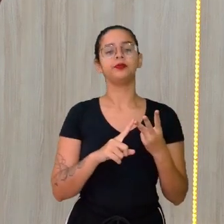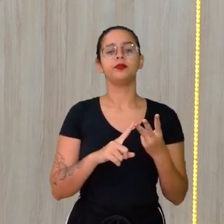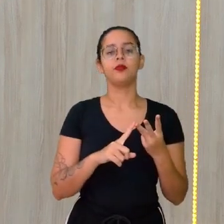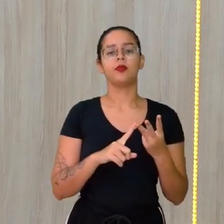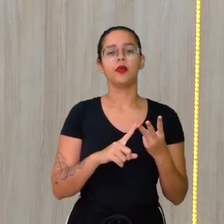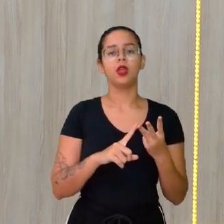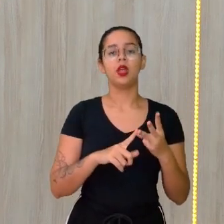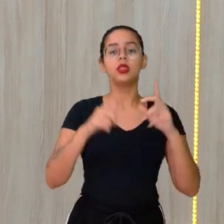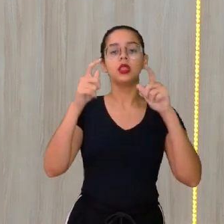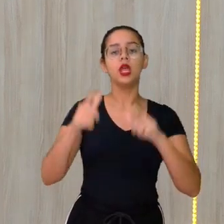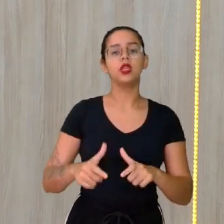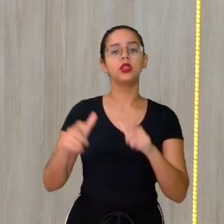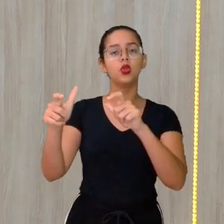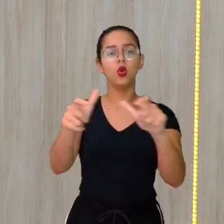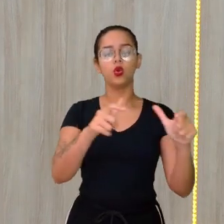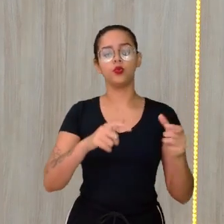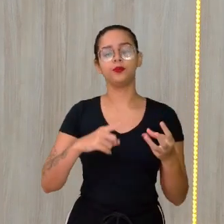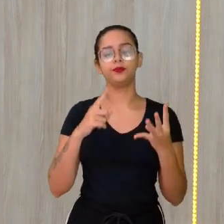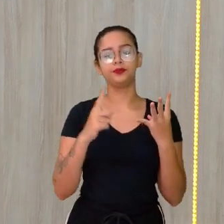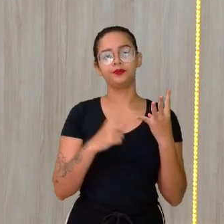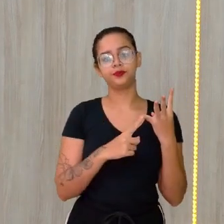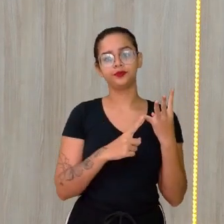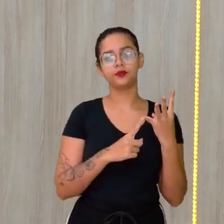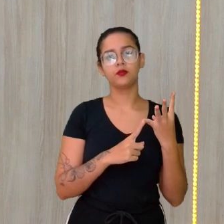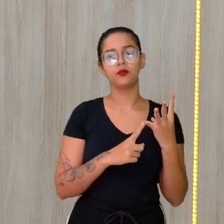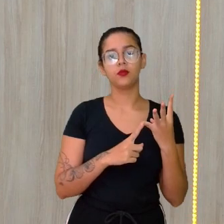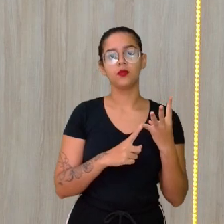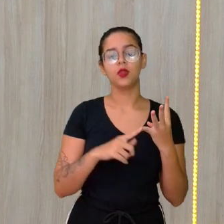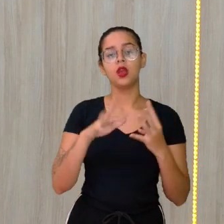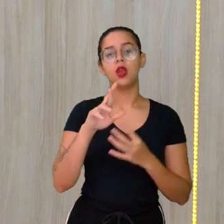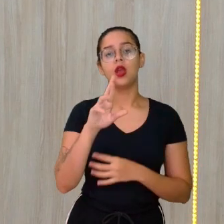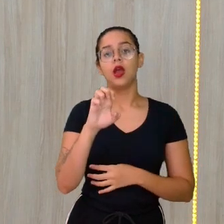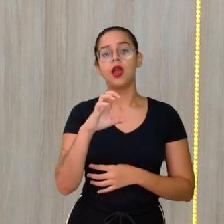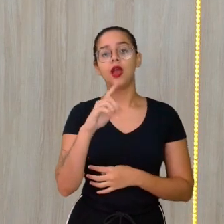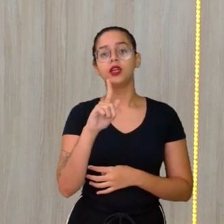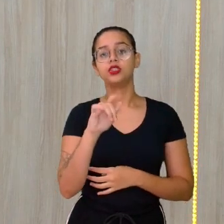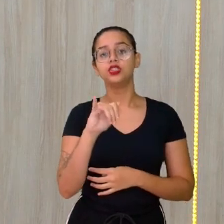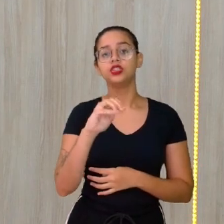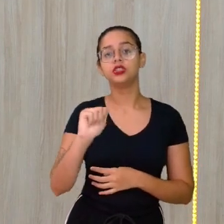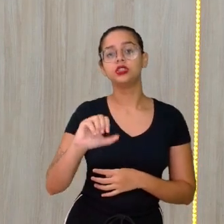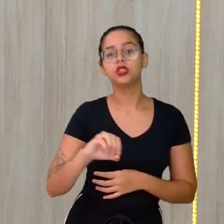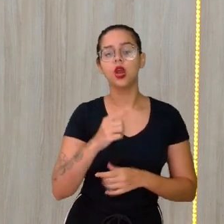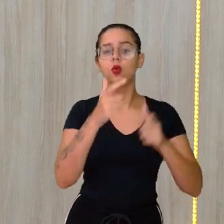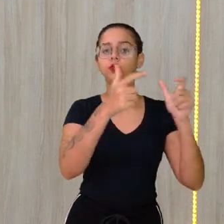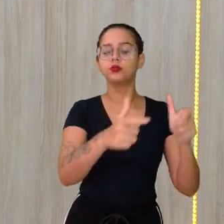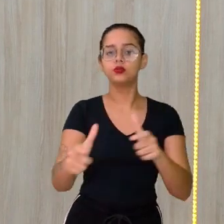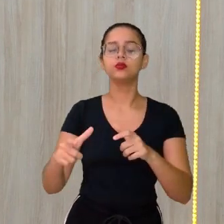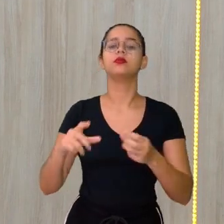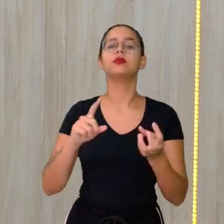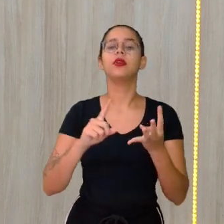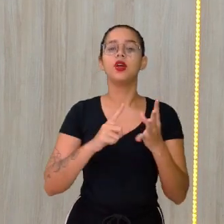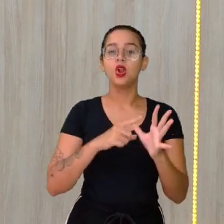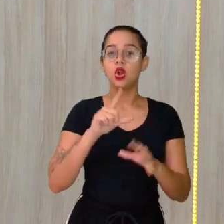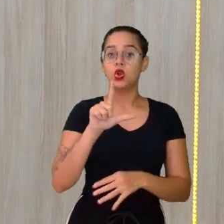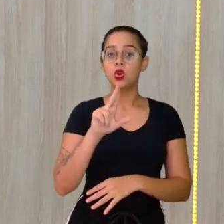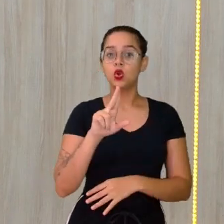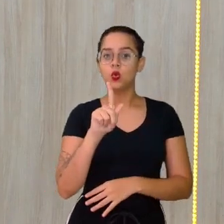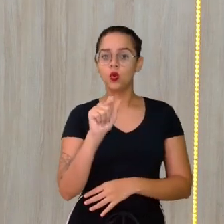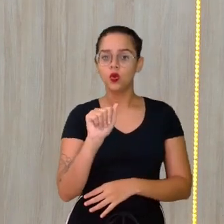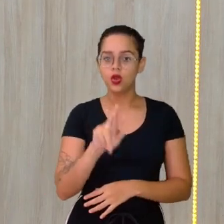território, nós temos região, nós temos lugar e nós temos